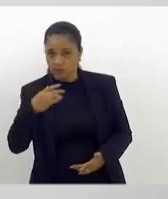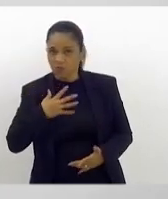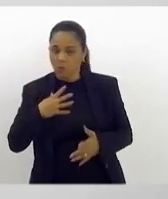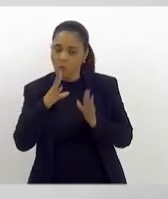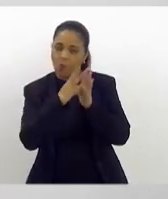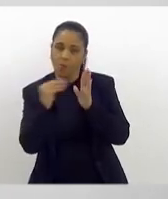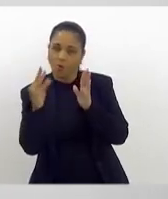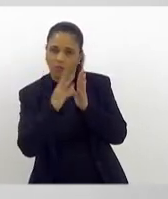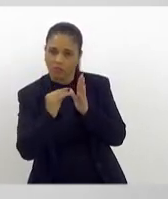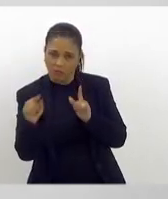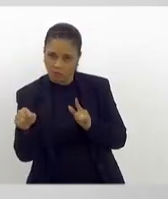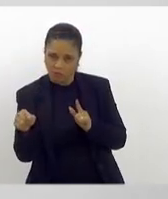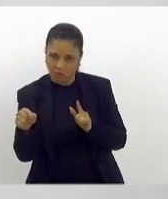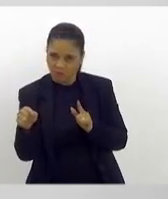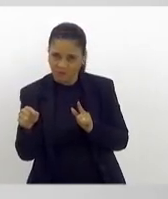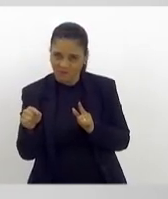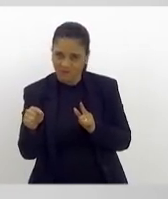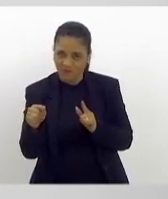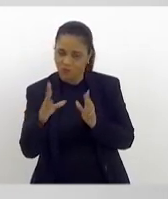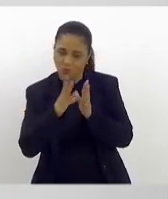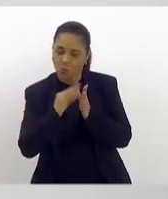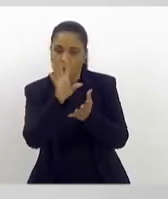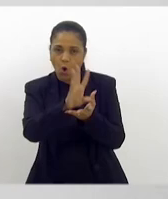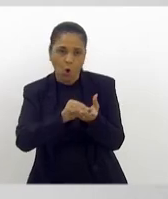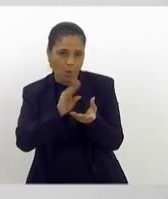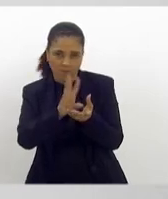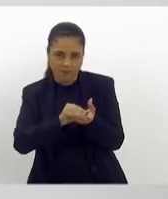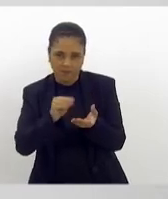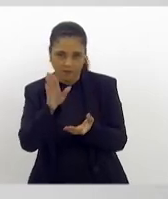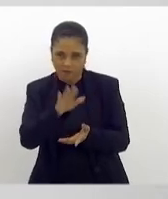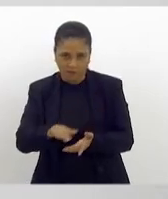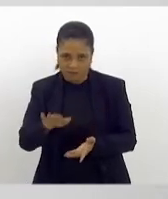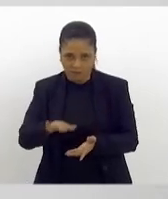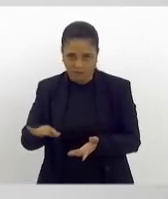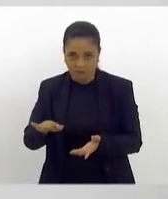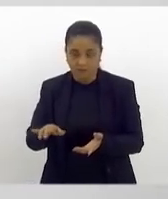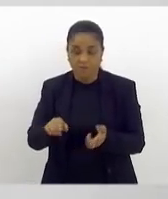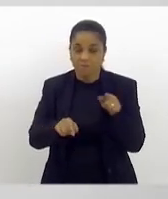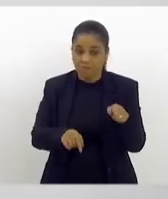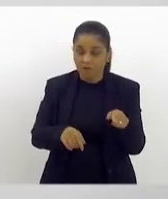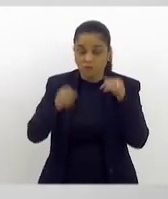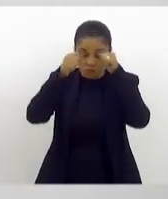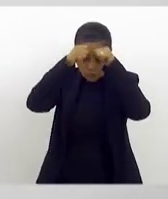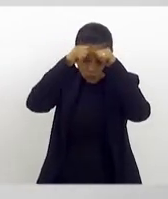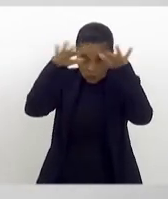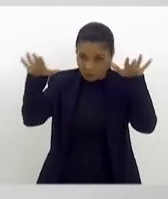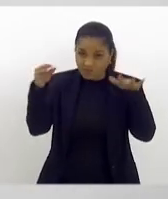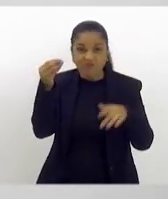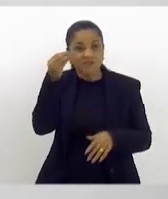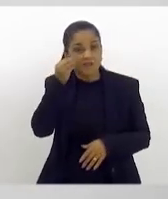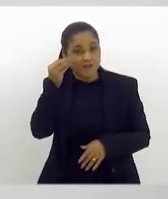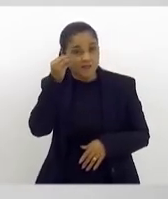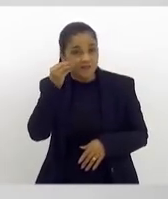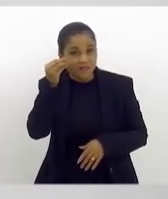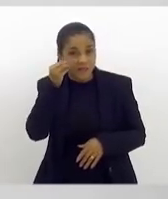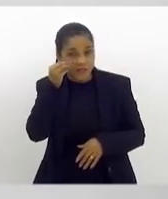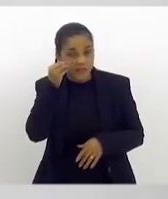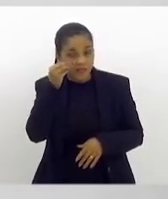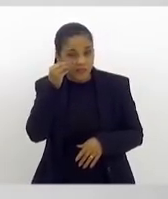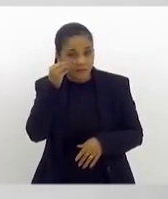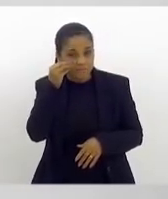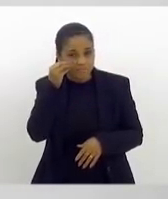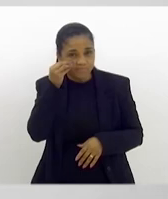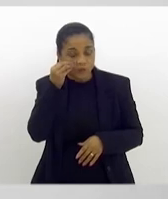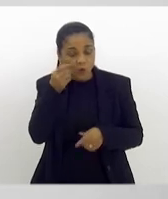É muito típico para o autista ele tentar regular esse